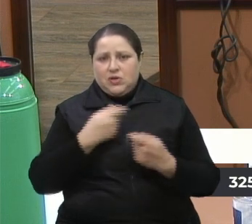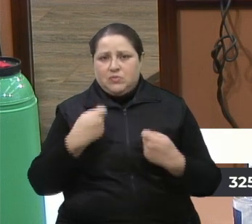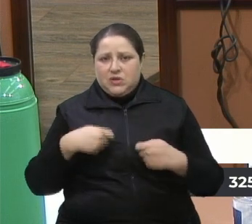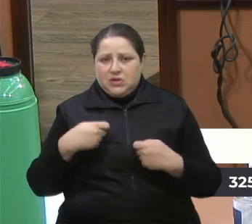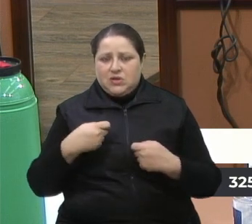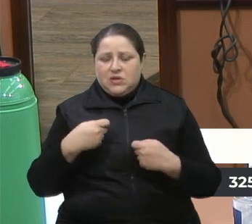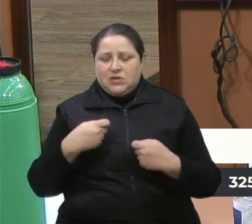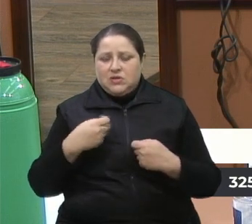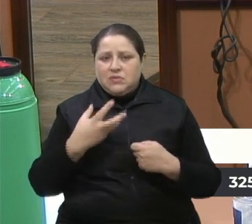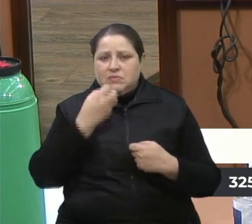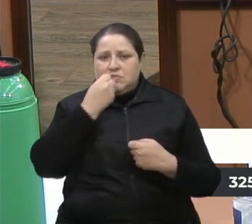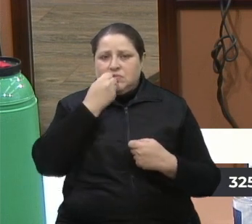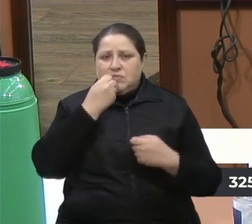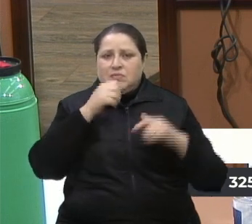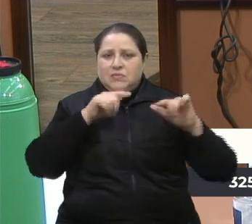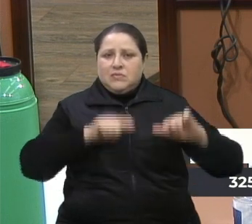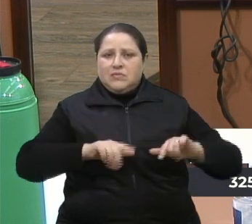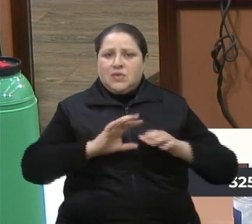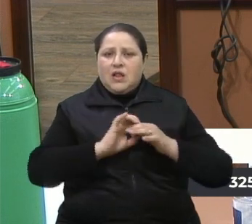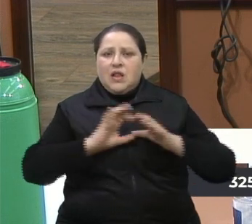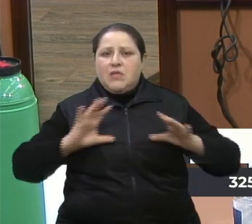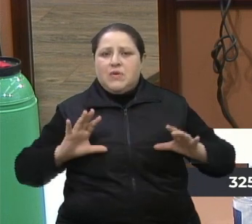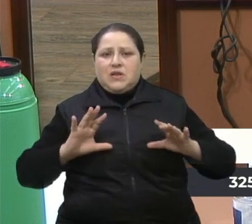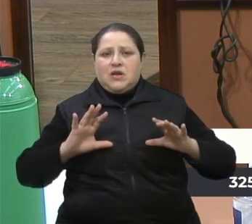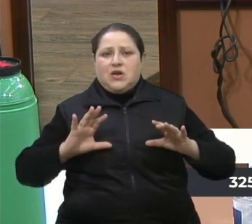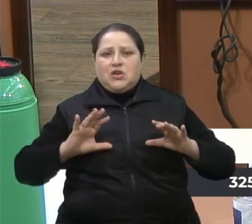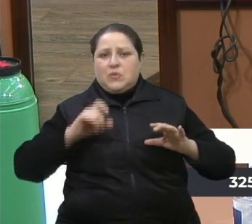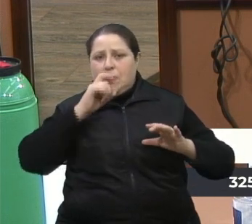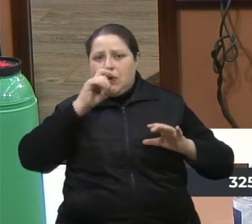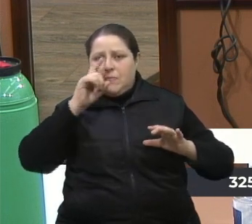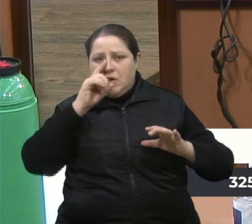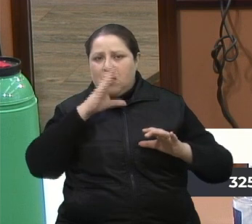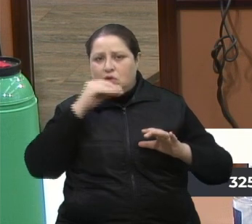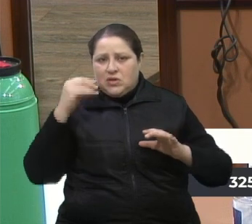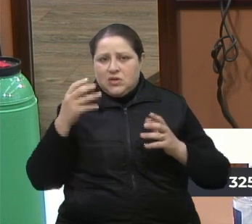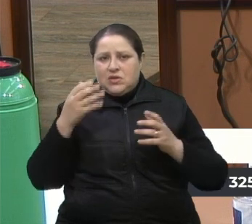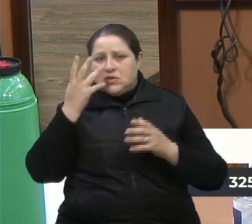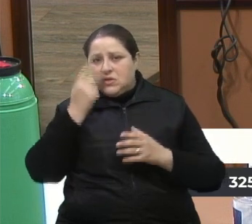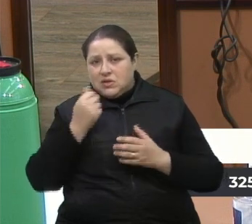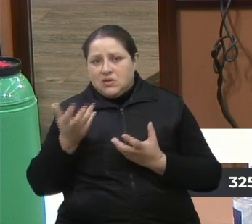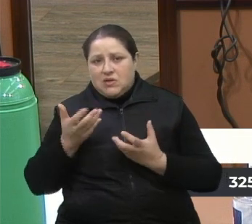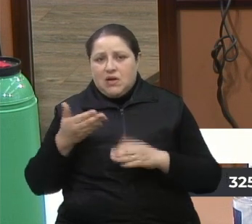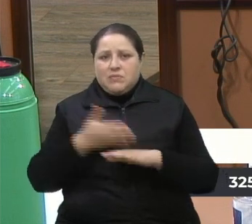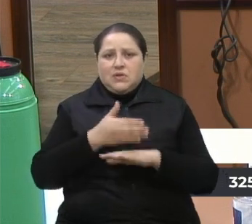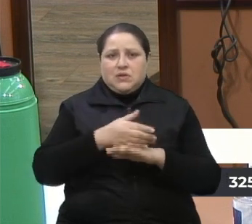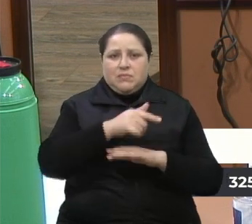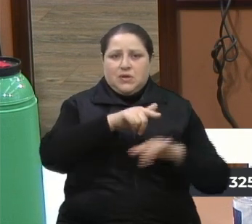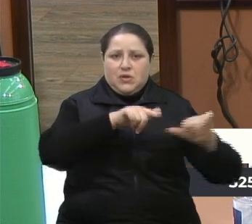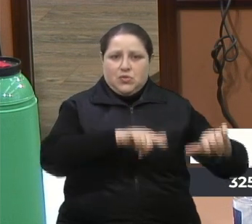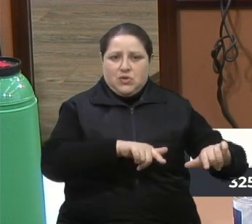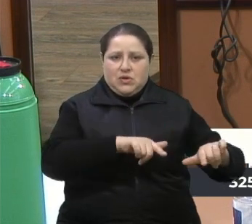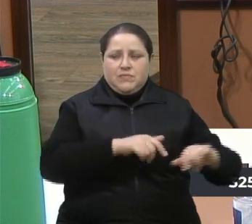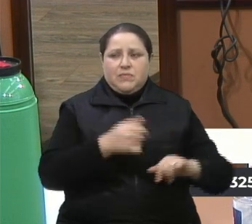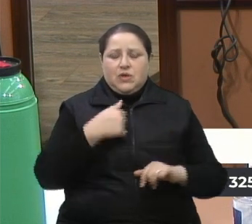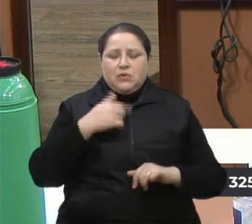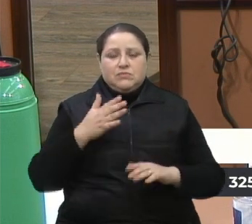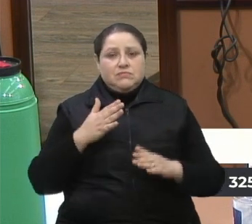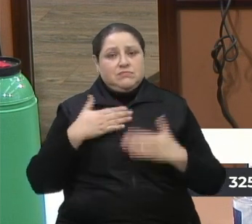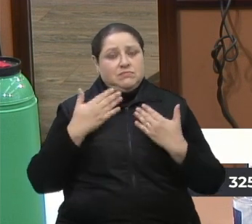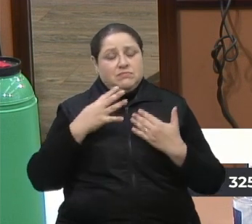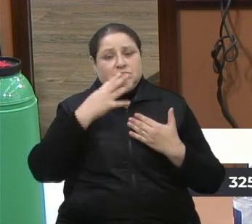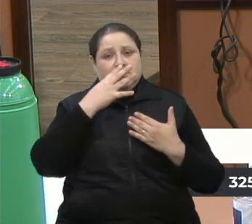a liberdade daqueles pais e daqueles adolescentes, das crianças que querem estar naquele local. E eu fiquei muito surpresa porque,